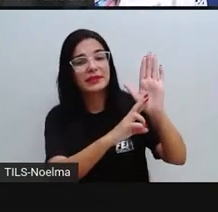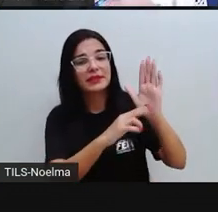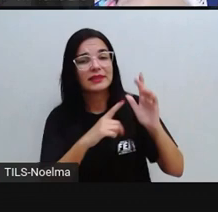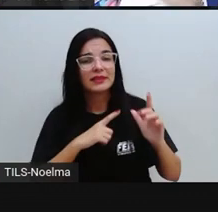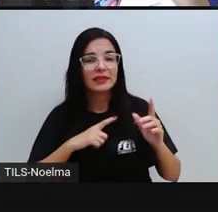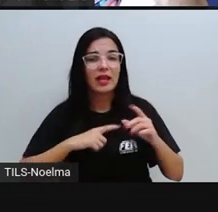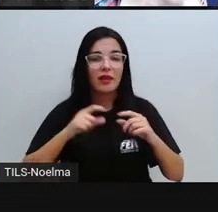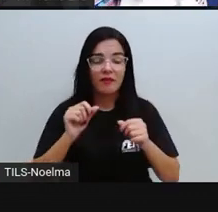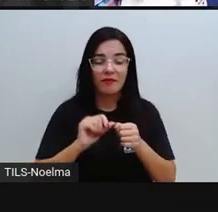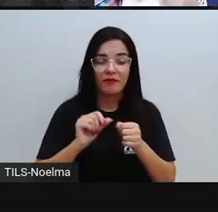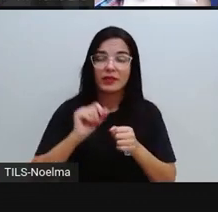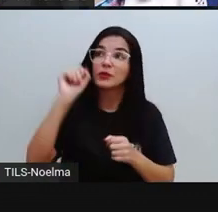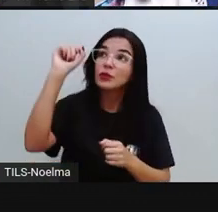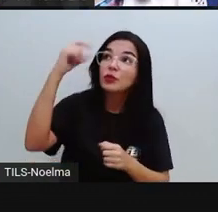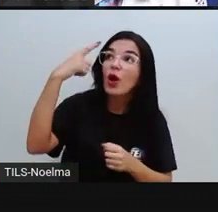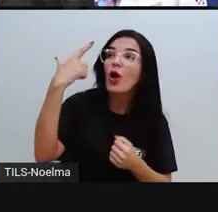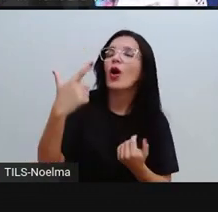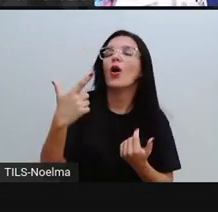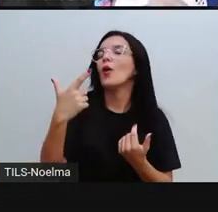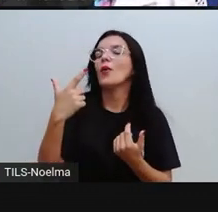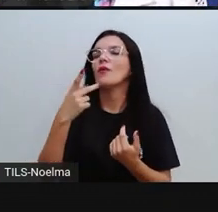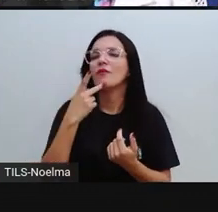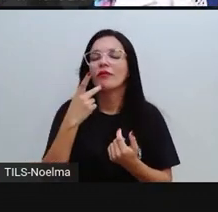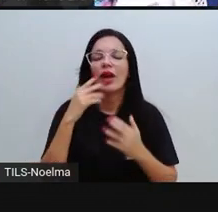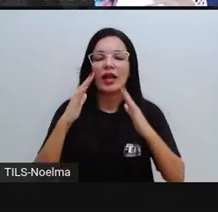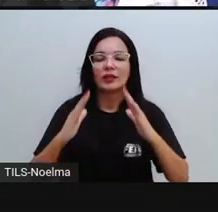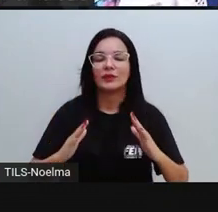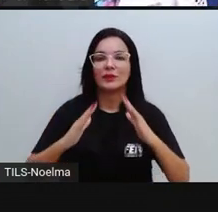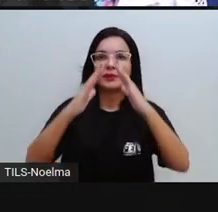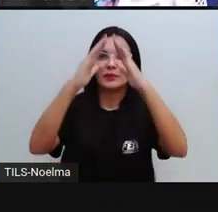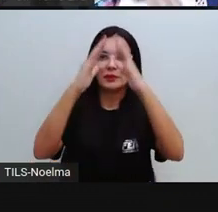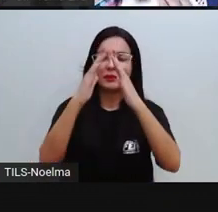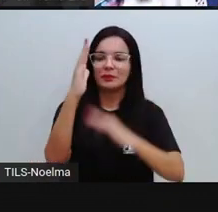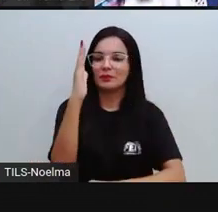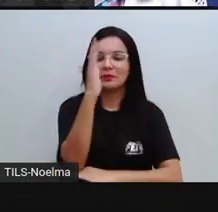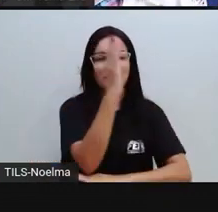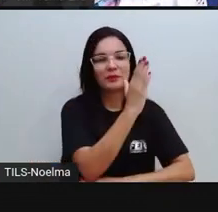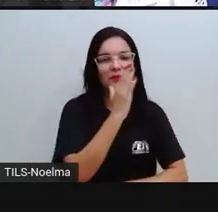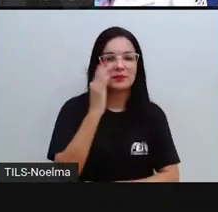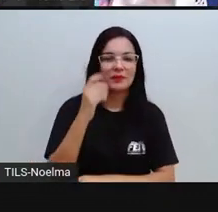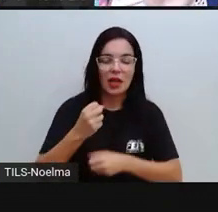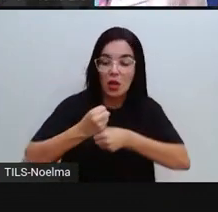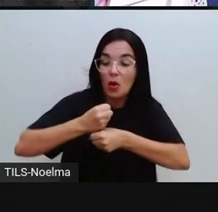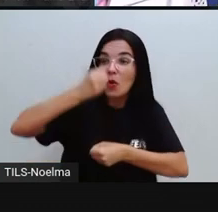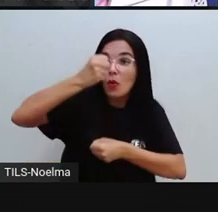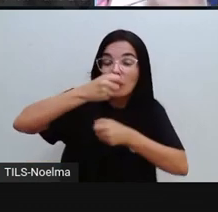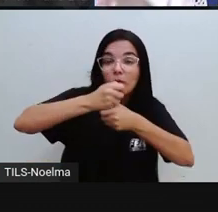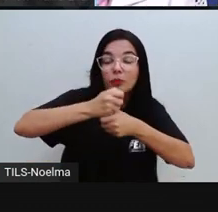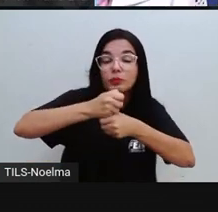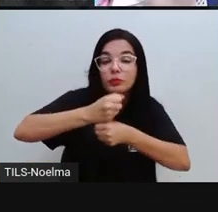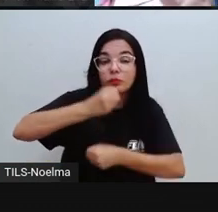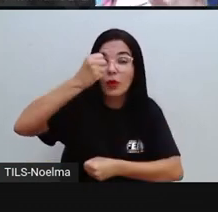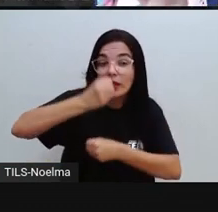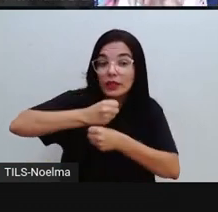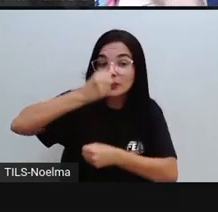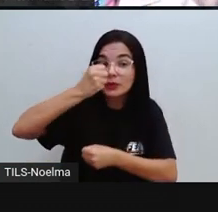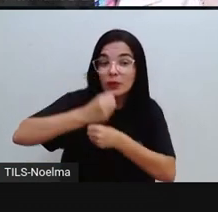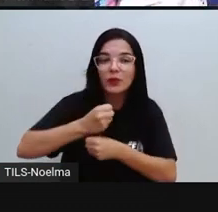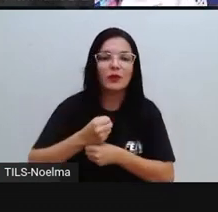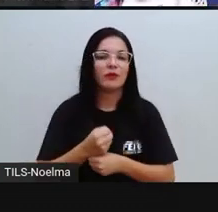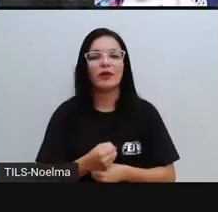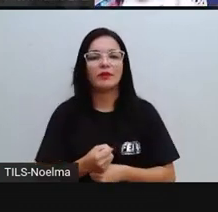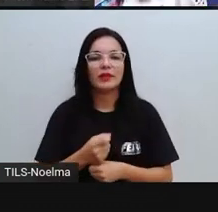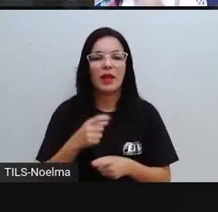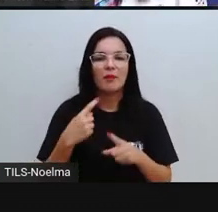fala, né, do sol amarelo, ó, o castelo, o guarda-chuva, né? Que ele, com dois riscos, ele